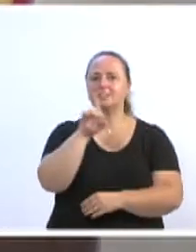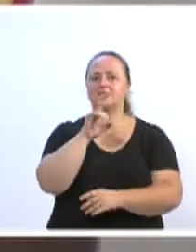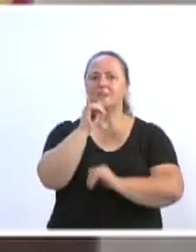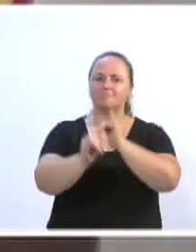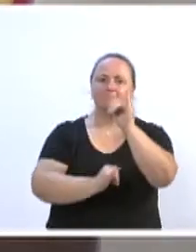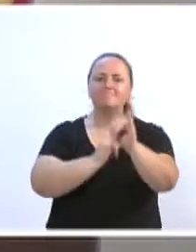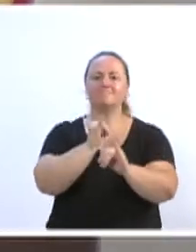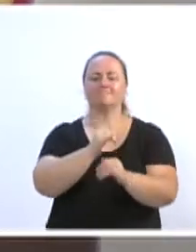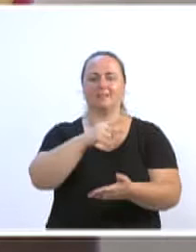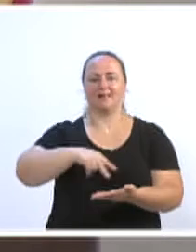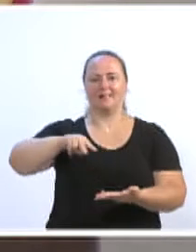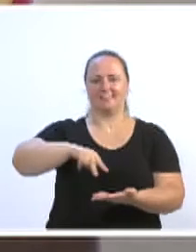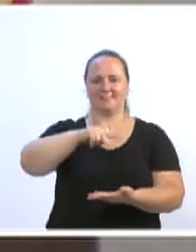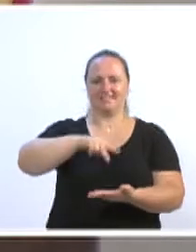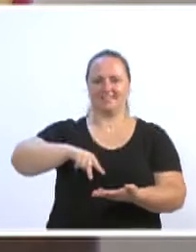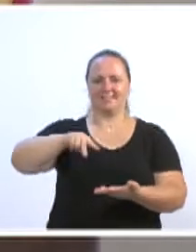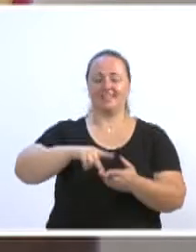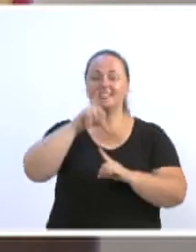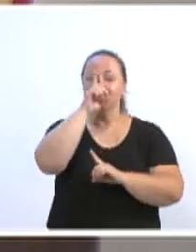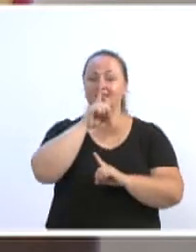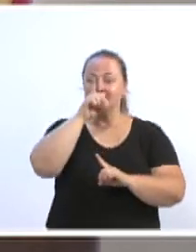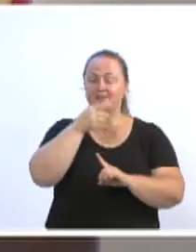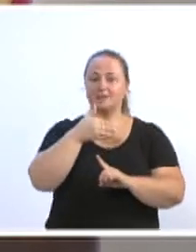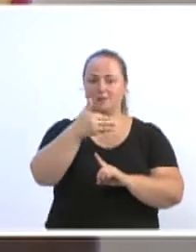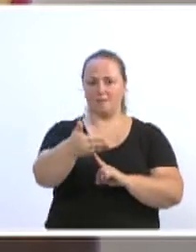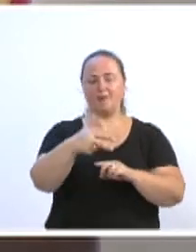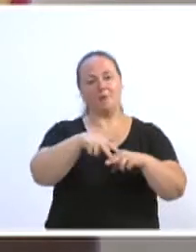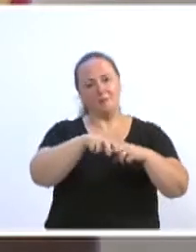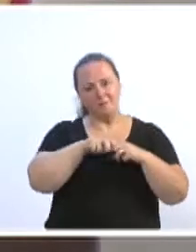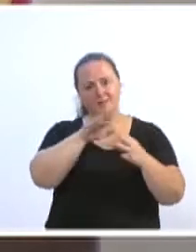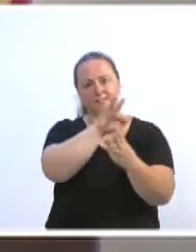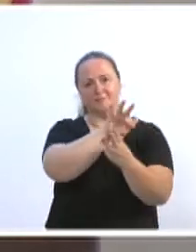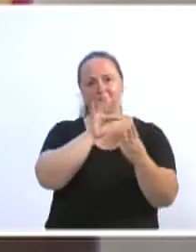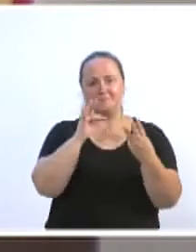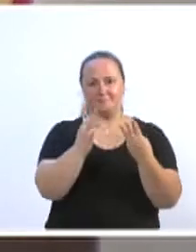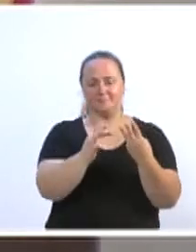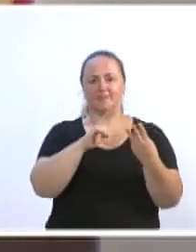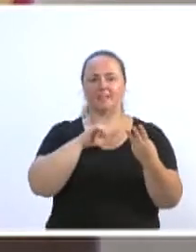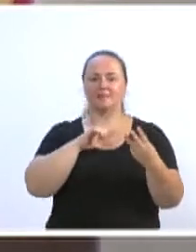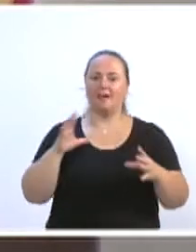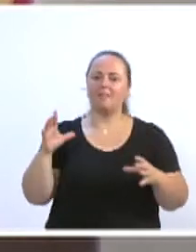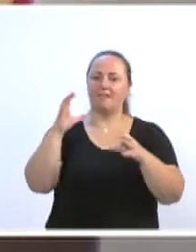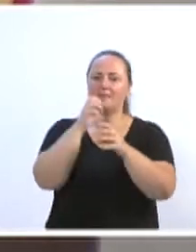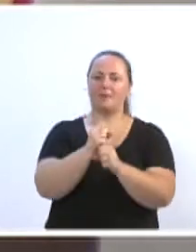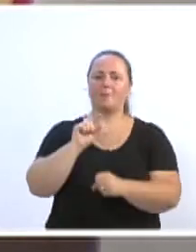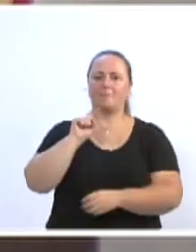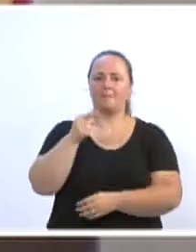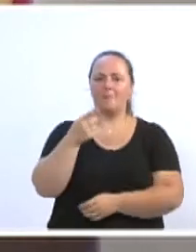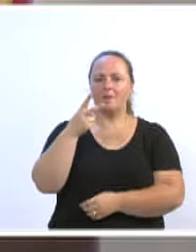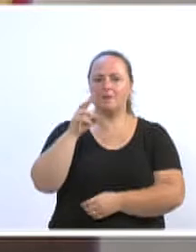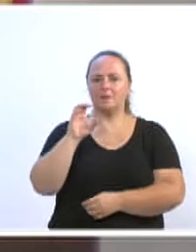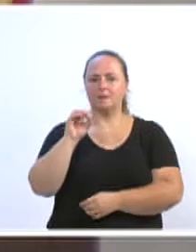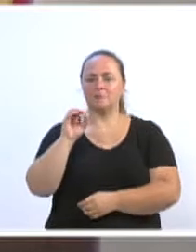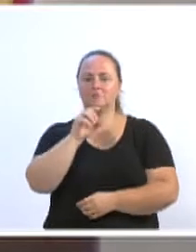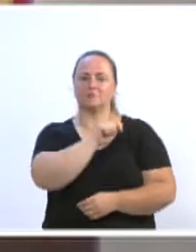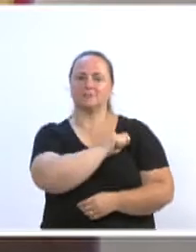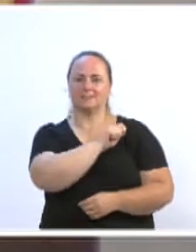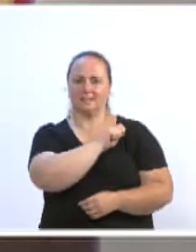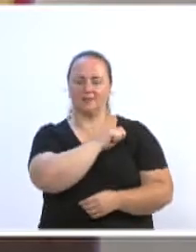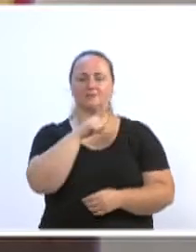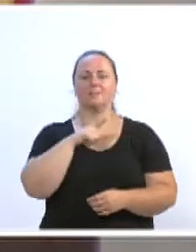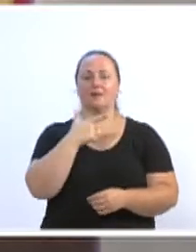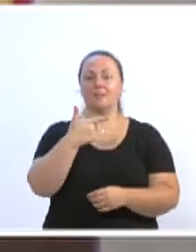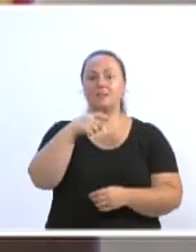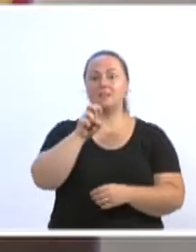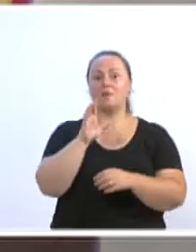Dança que acontece no próximo domingo, a própria família que atende mais de 1.200 alunos do programa de dança nos seus 25 bairros